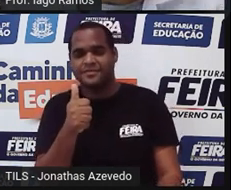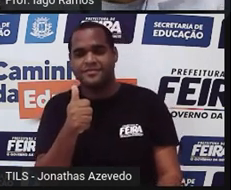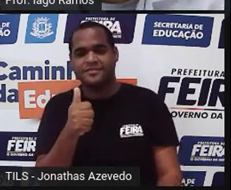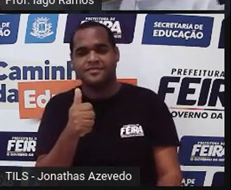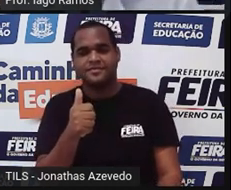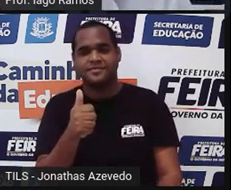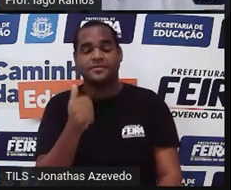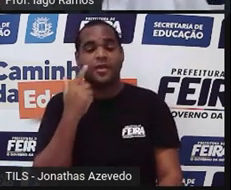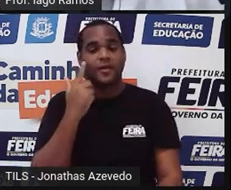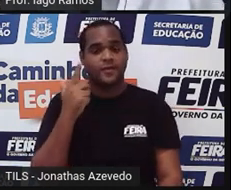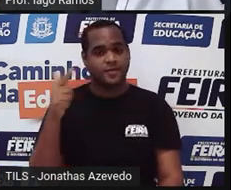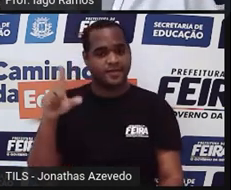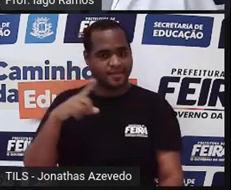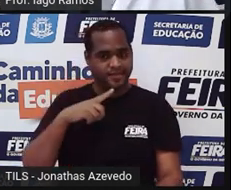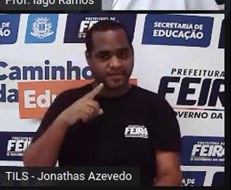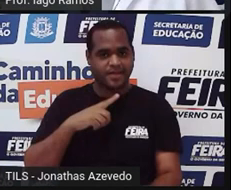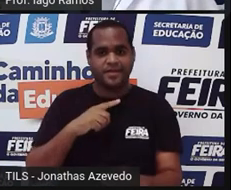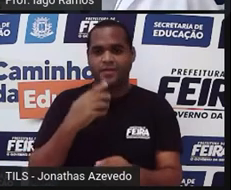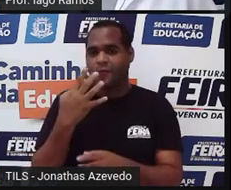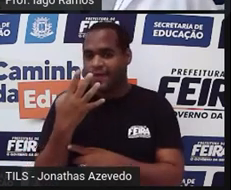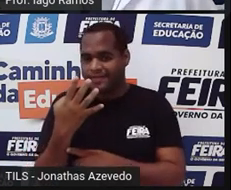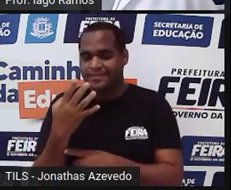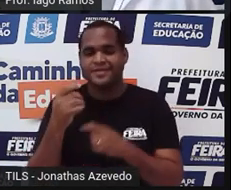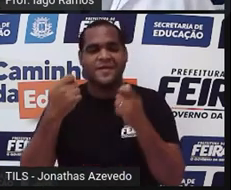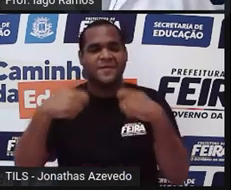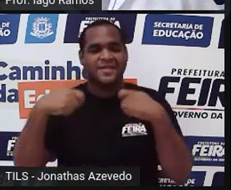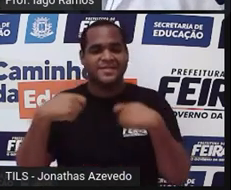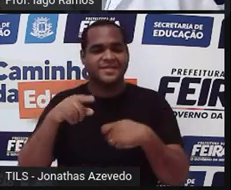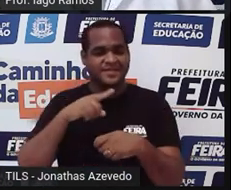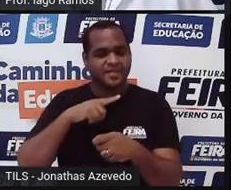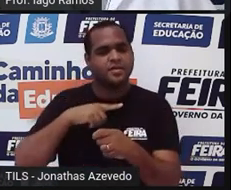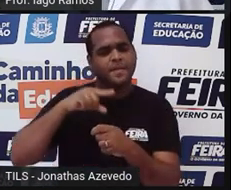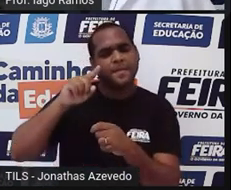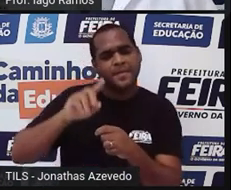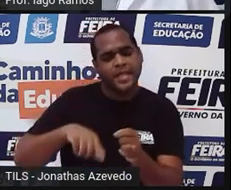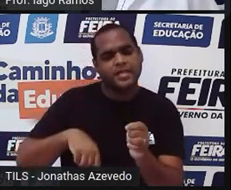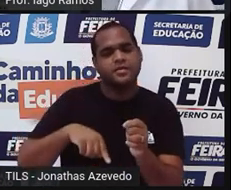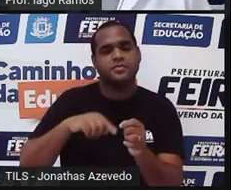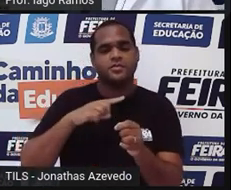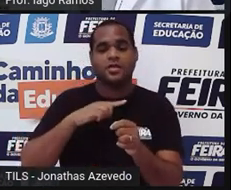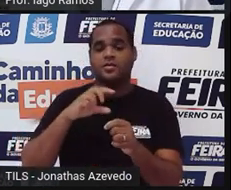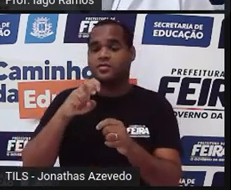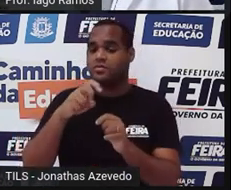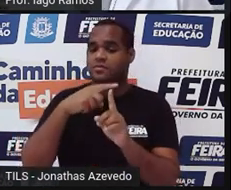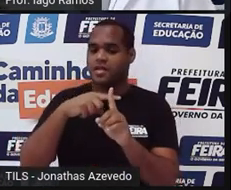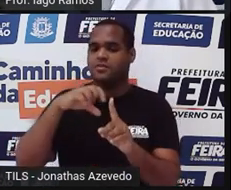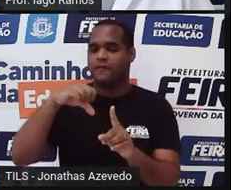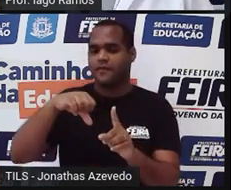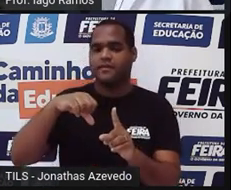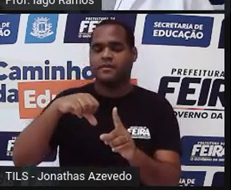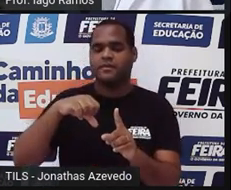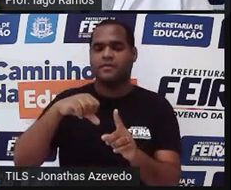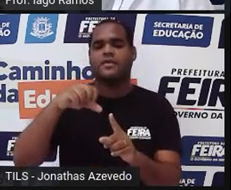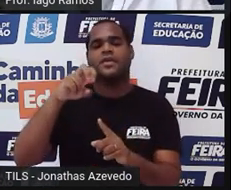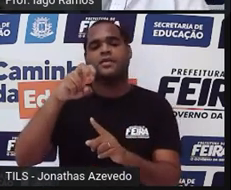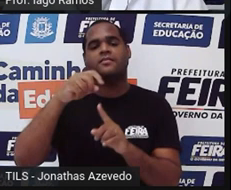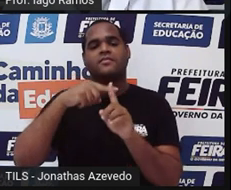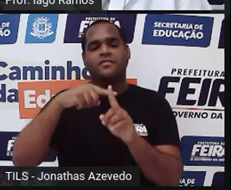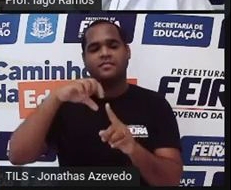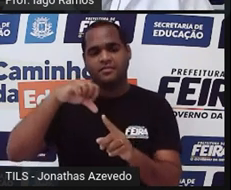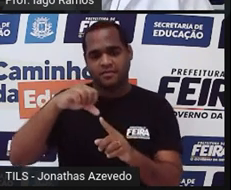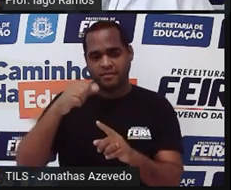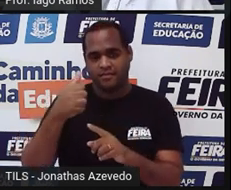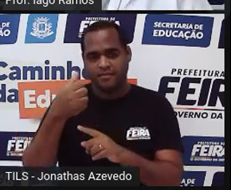O lado que mede 4 precisa ser menor que a soma do 5 mais 9. 5 mais 9,